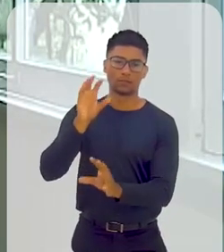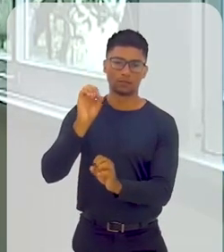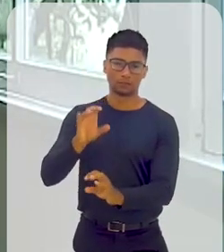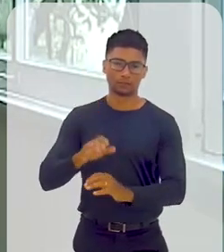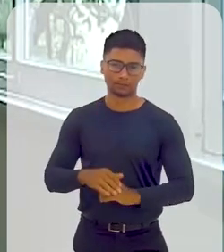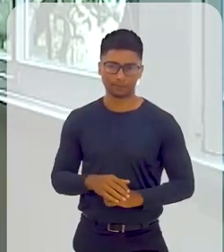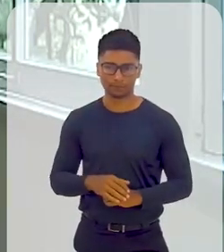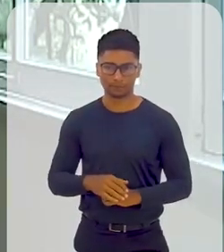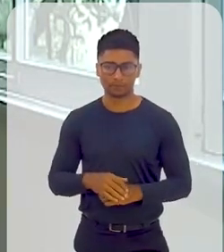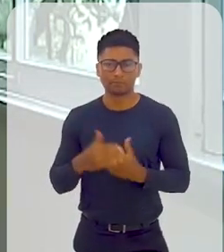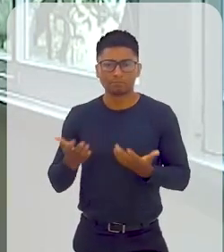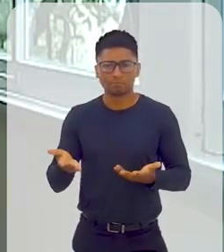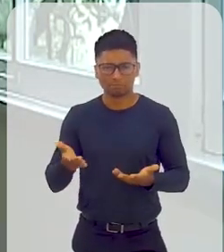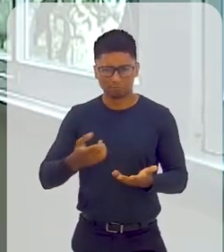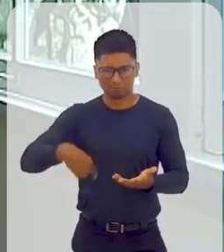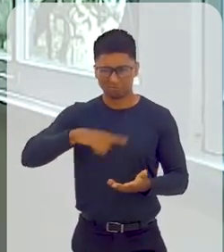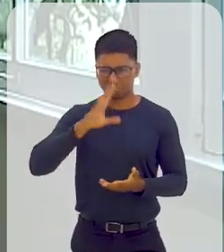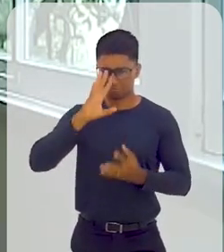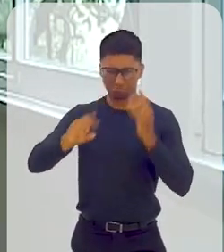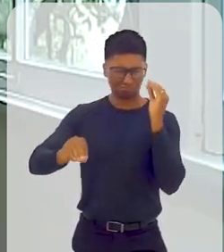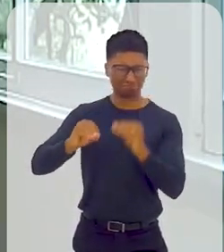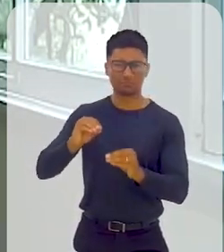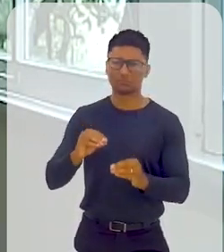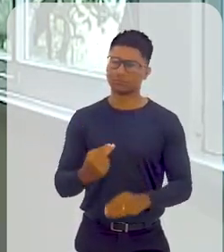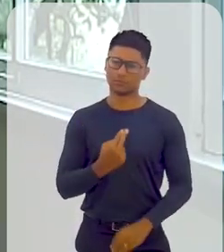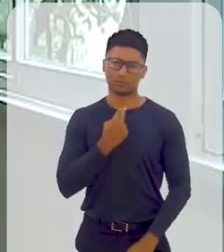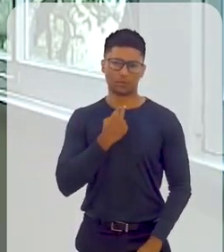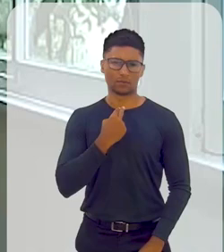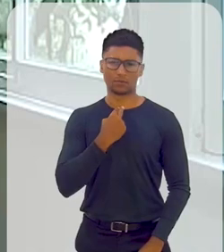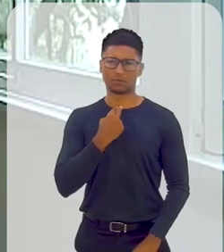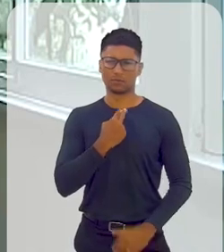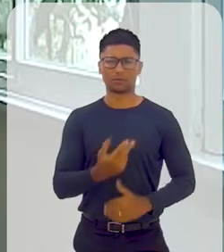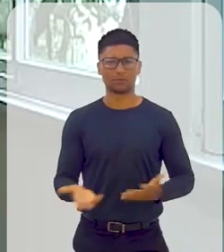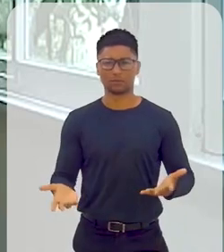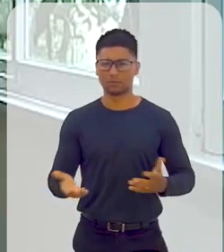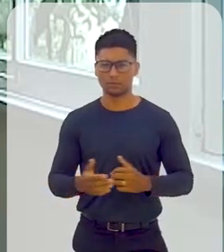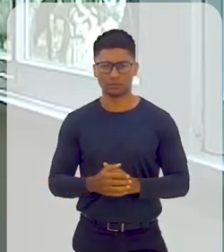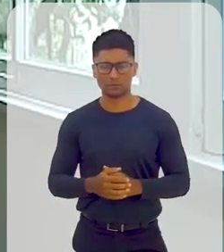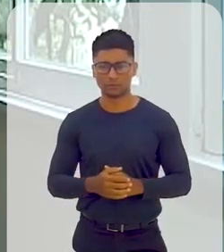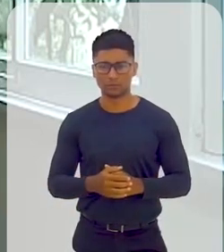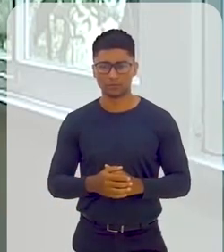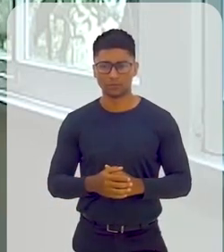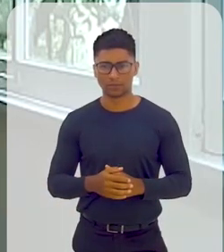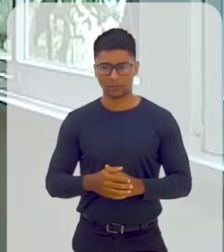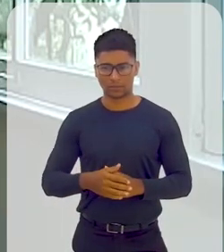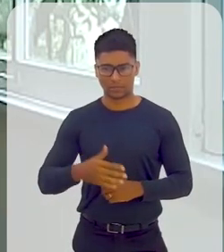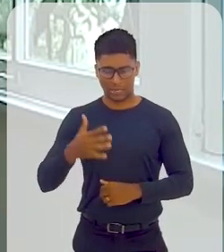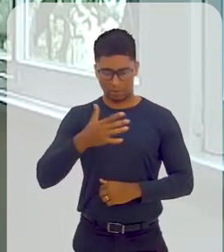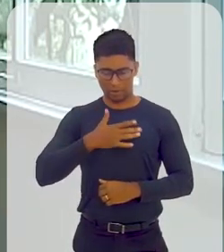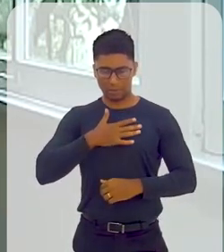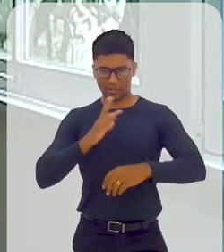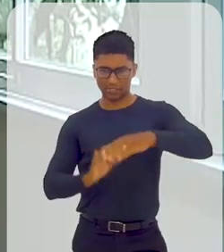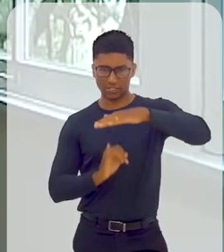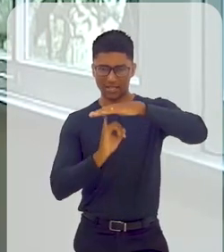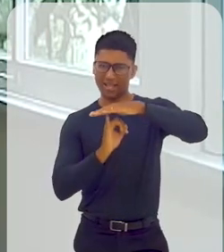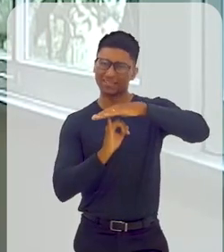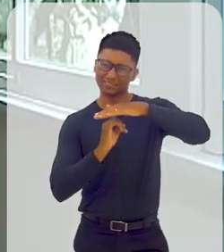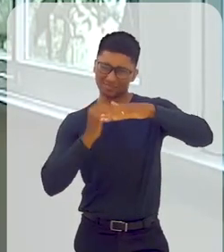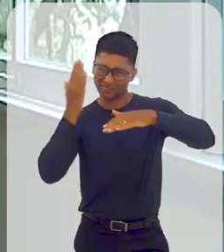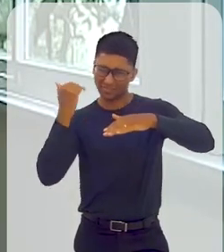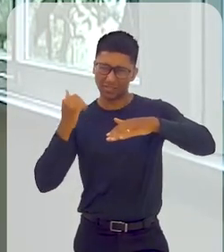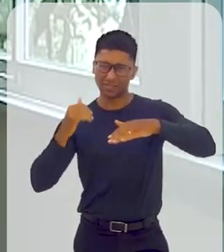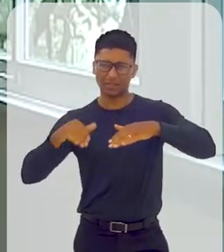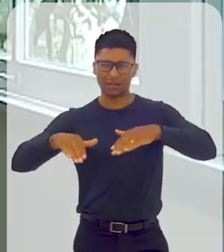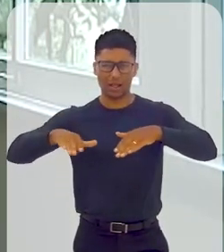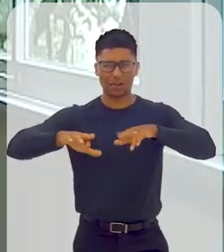para nós descuidarmos disso. Quer dizer, isso é uma pauta que não tem a ver com a minha entidade, mas eu acho que isso é